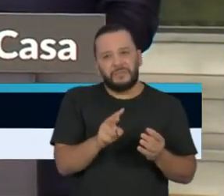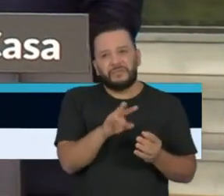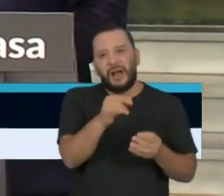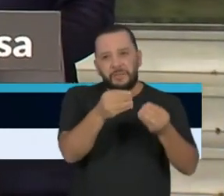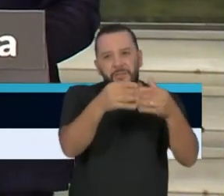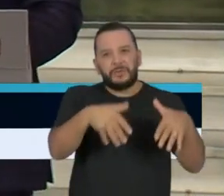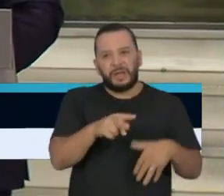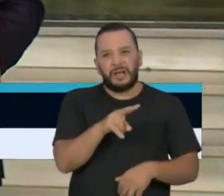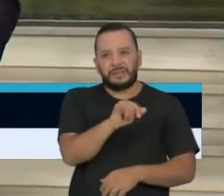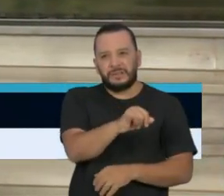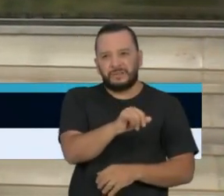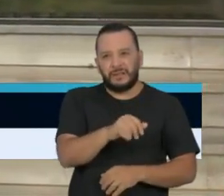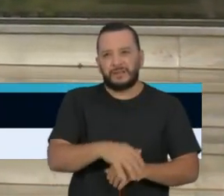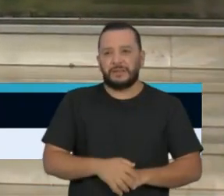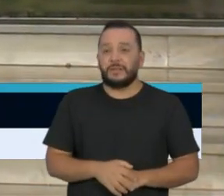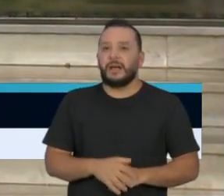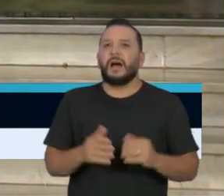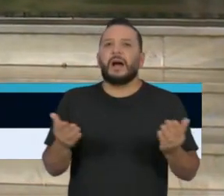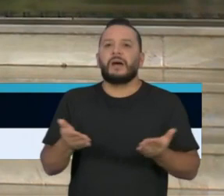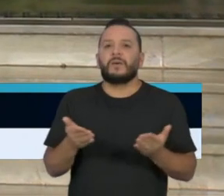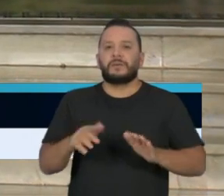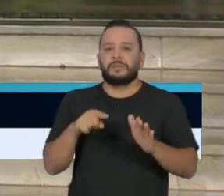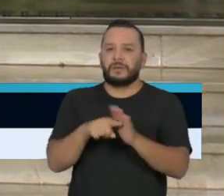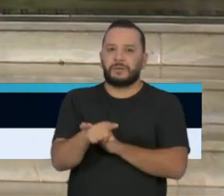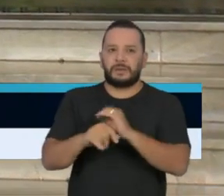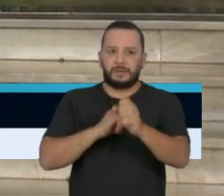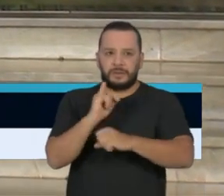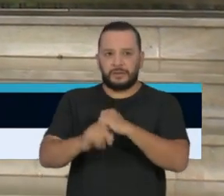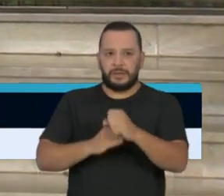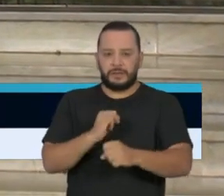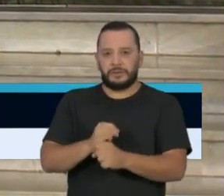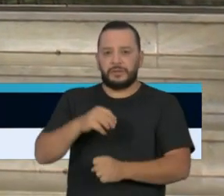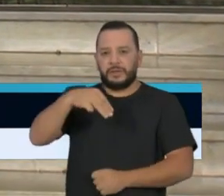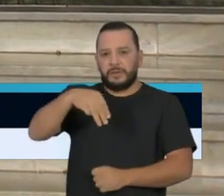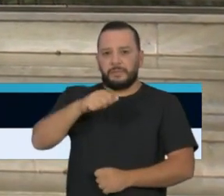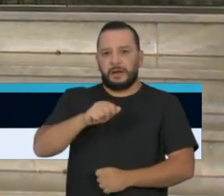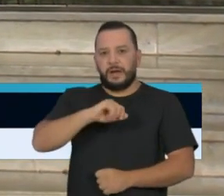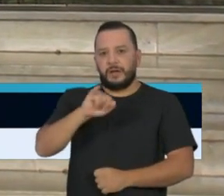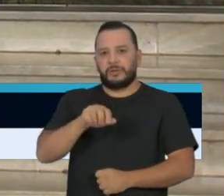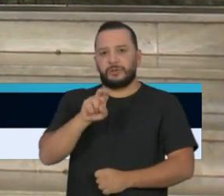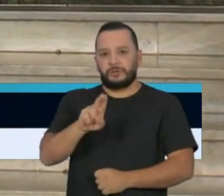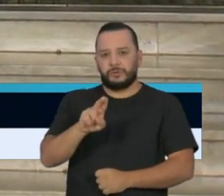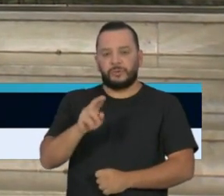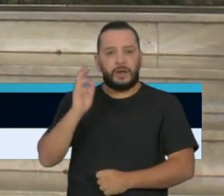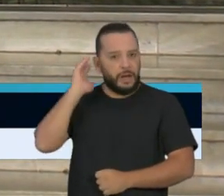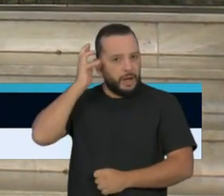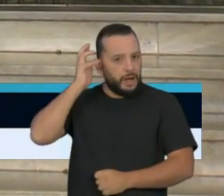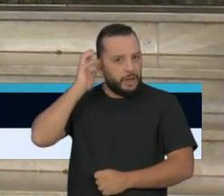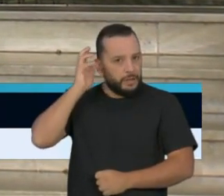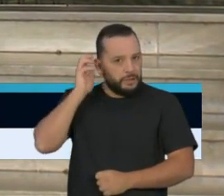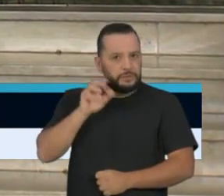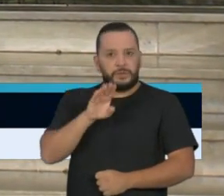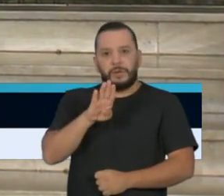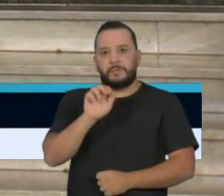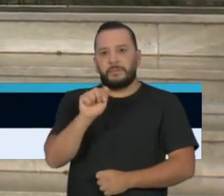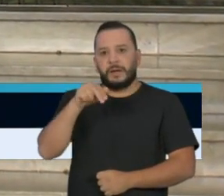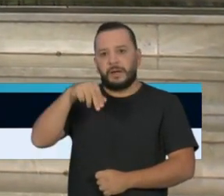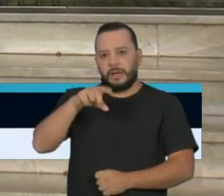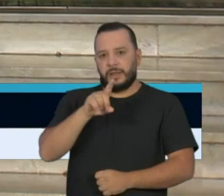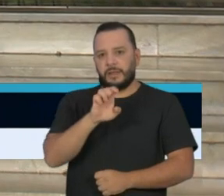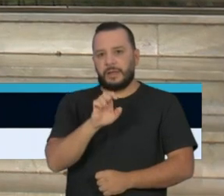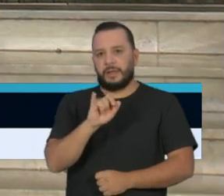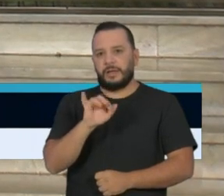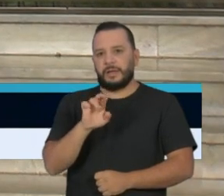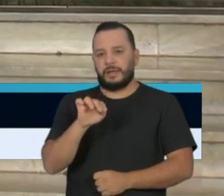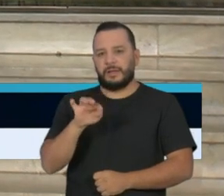Pedro Duran. Vamos agora a uma pergunta online da jornalista Maju Leite, da Rádio Bandeirantes. Maju, boa tarde. Você já está em tela.